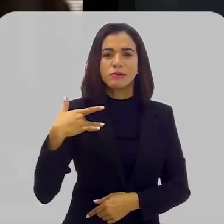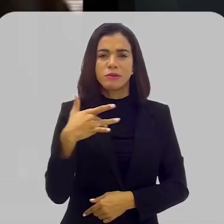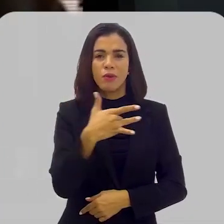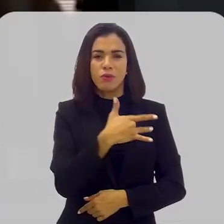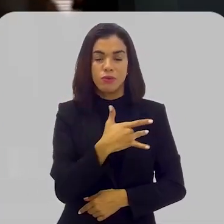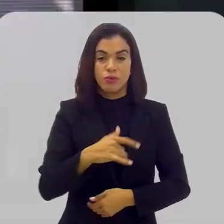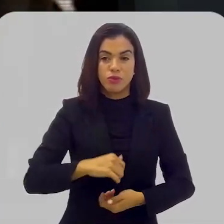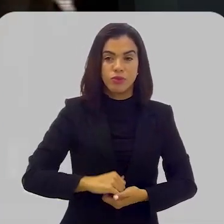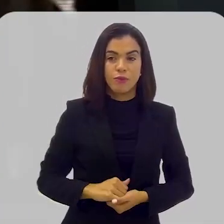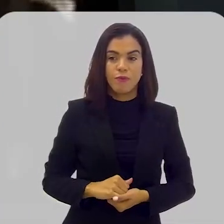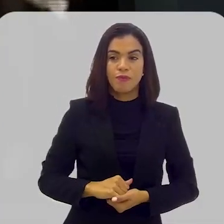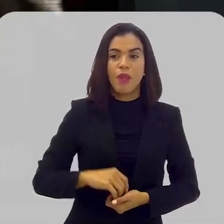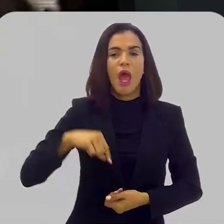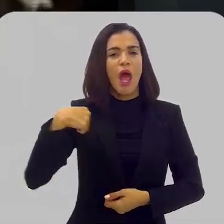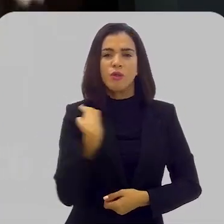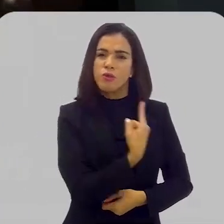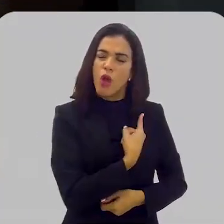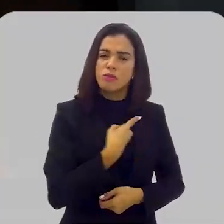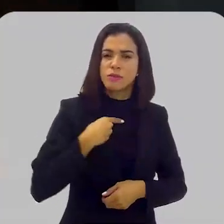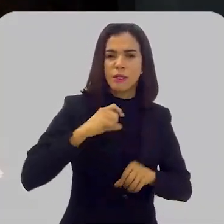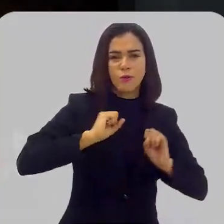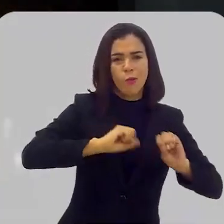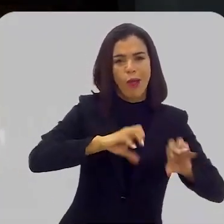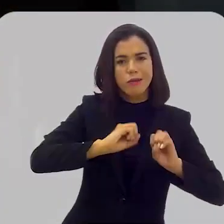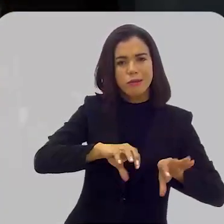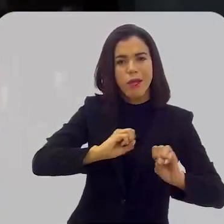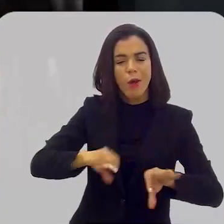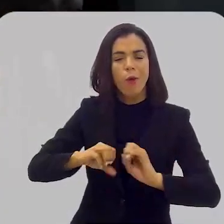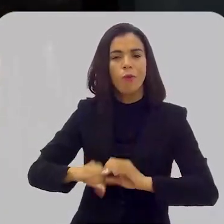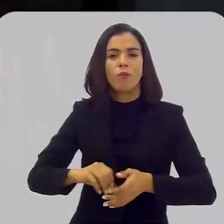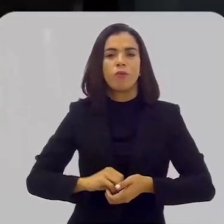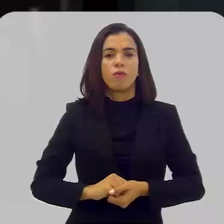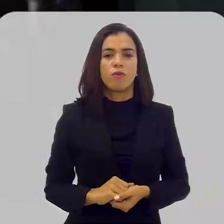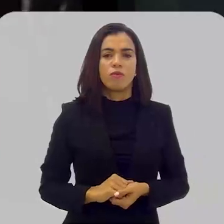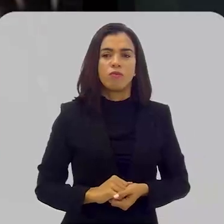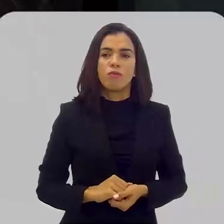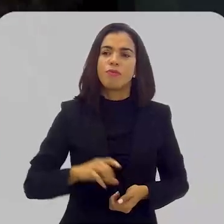nossa saúde, com a nossa educação.